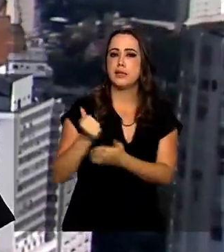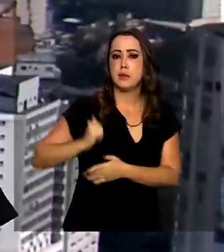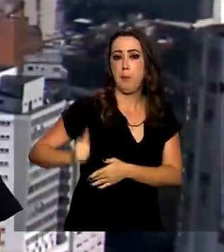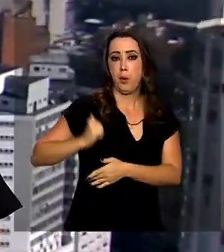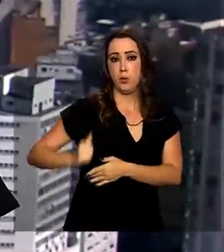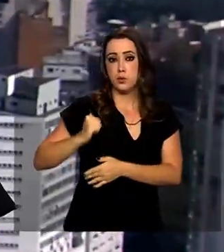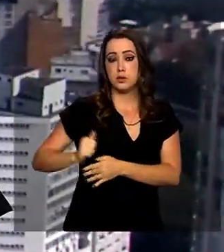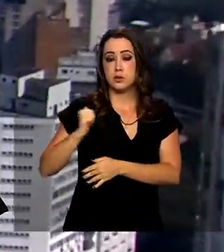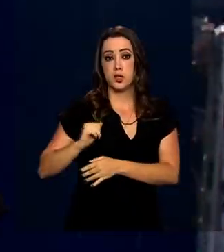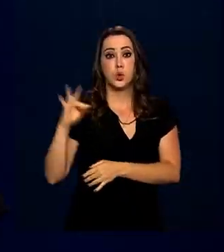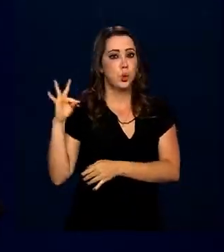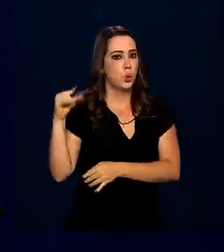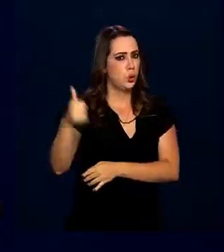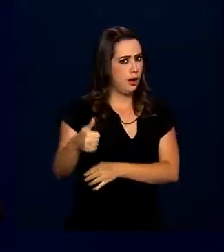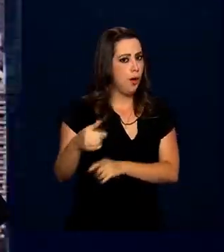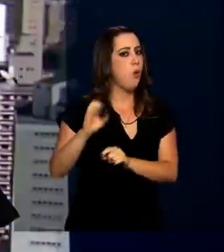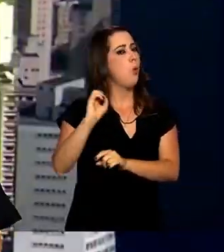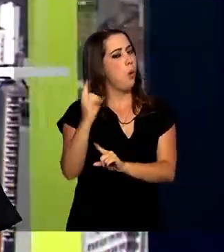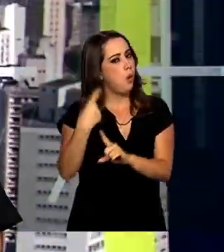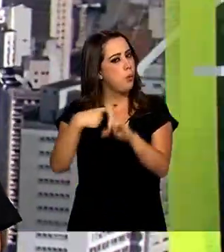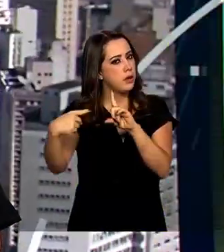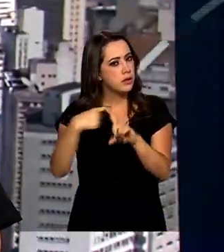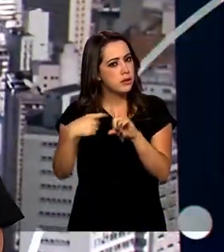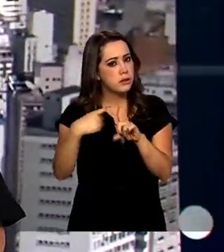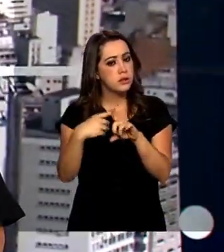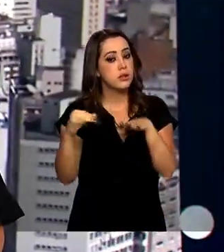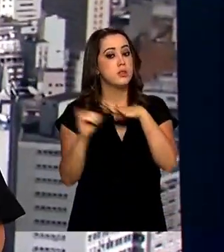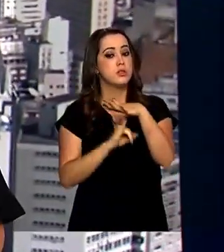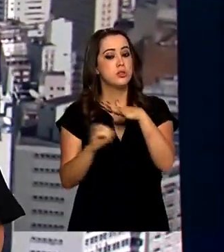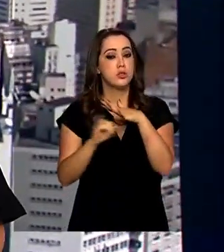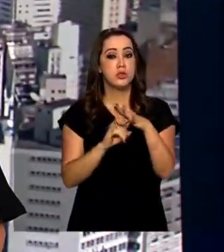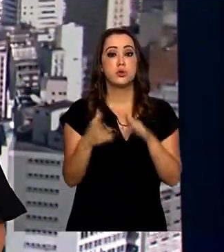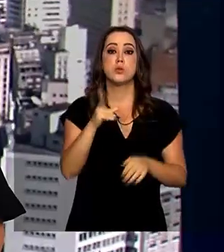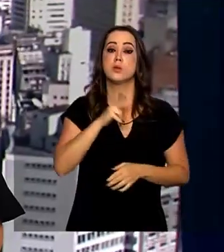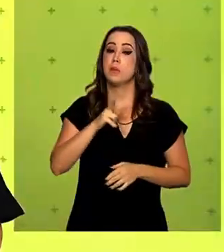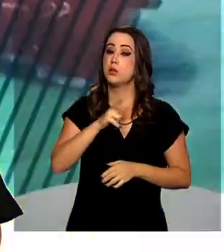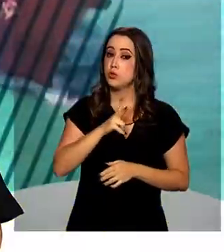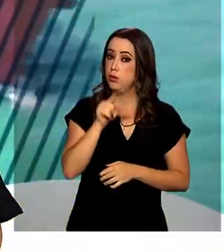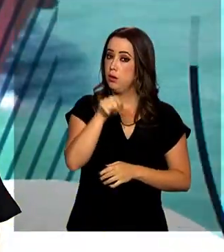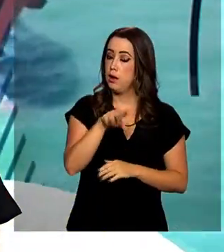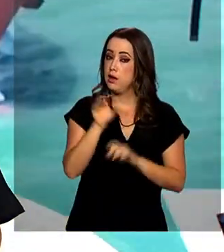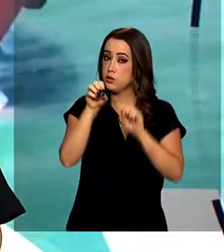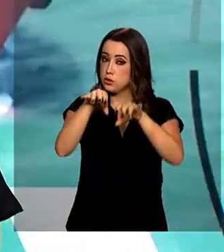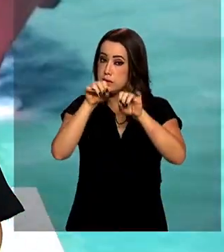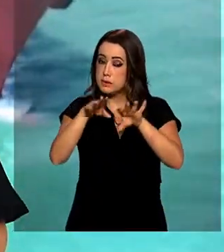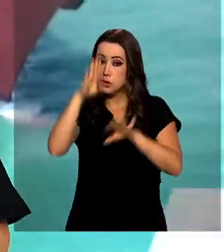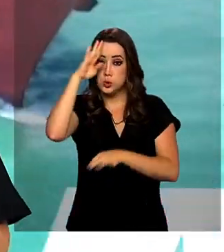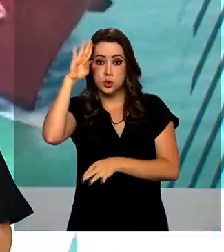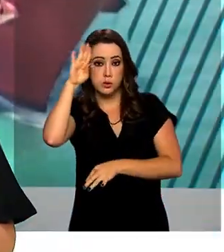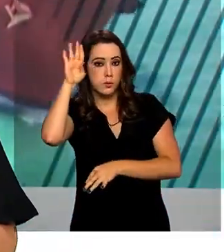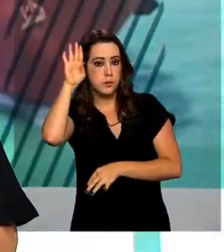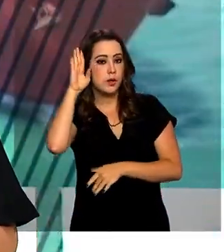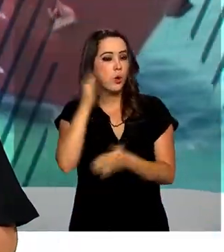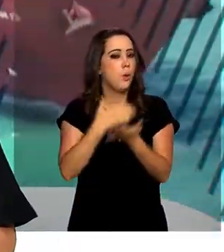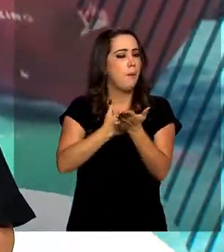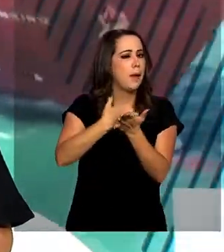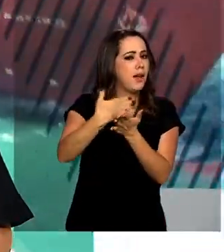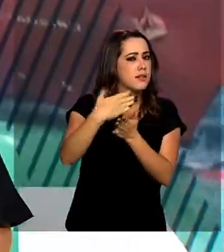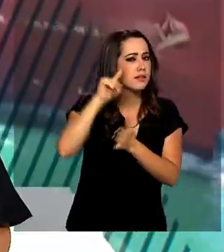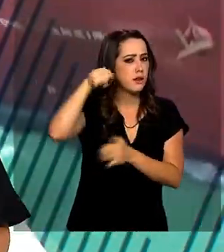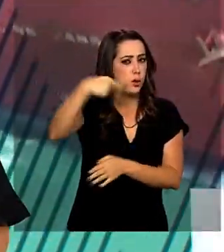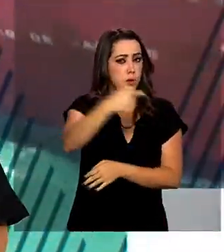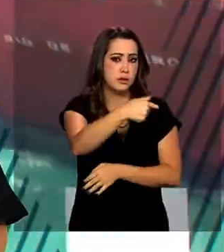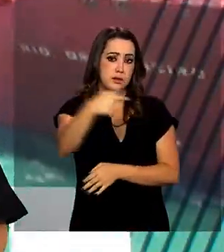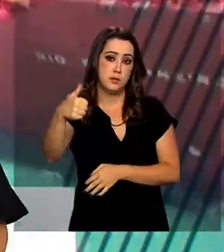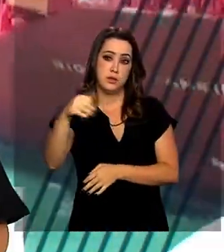de estudo integrais e parciais em instituições particulares de ensino superior. As inscrições começam na próxima